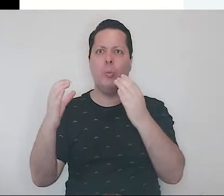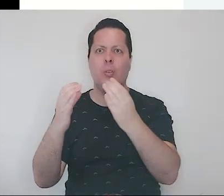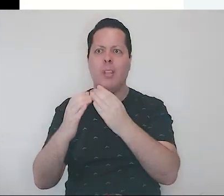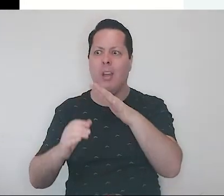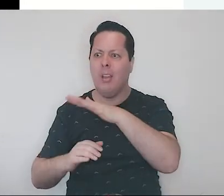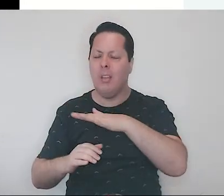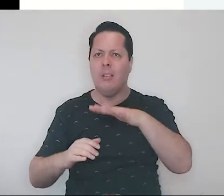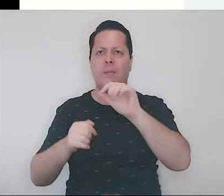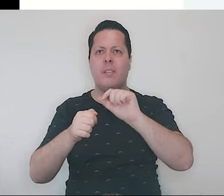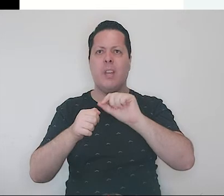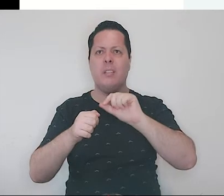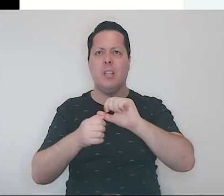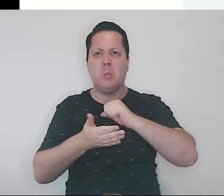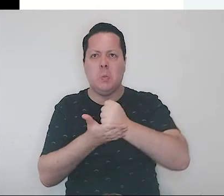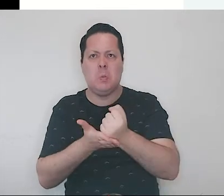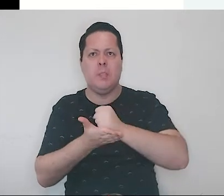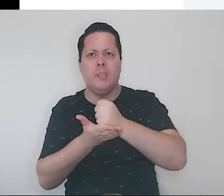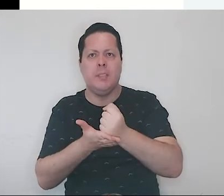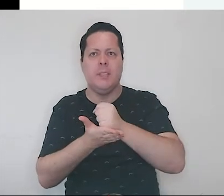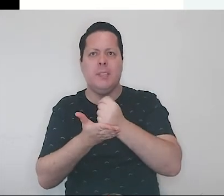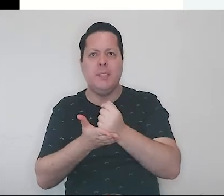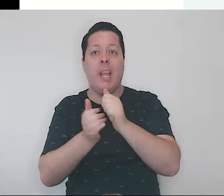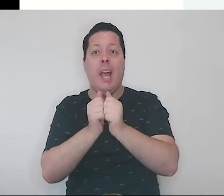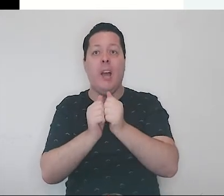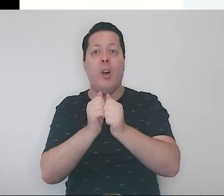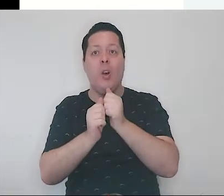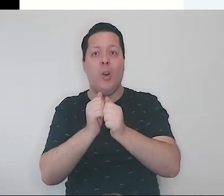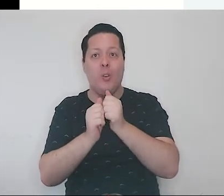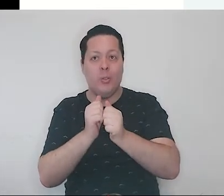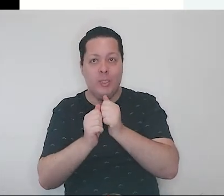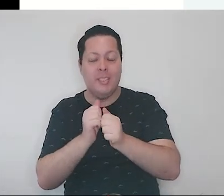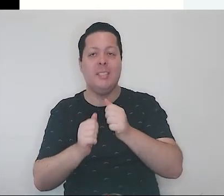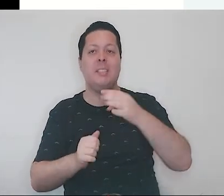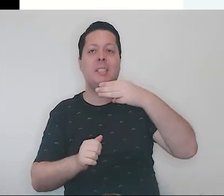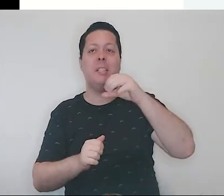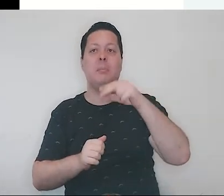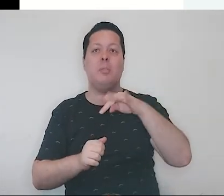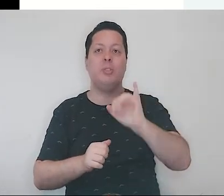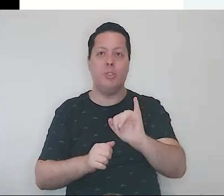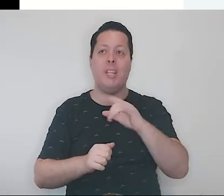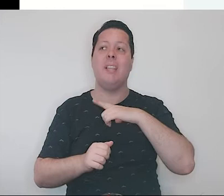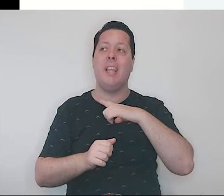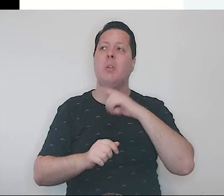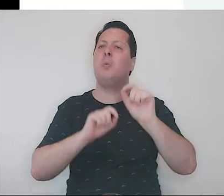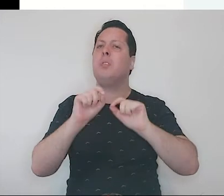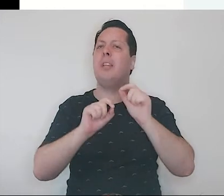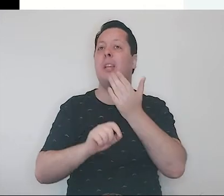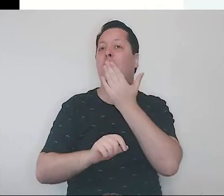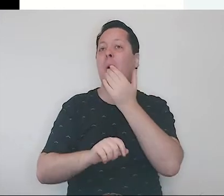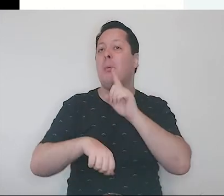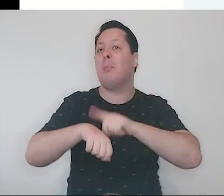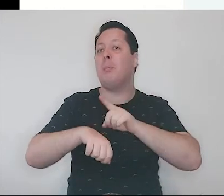um pirão com arroz mochi. Arroz mochi é um arroz especial que se come nos